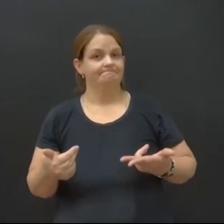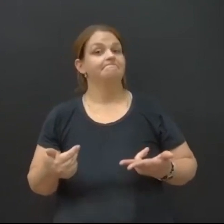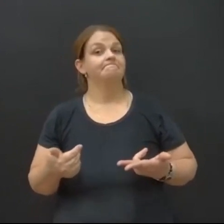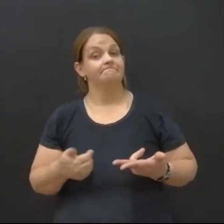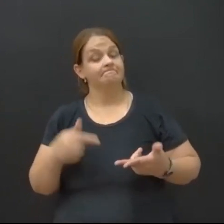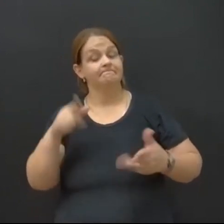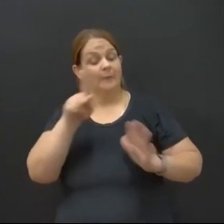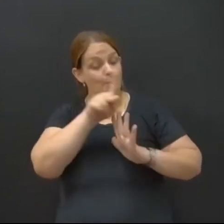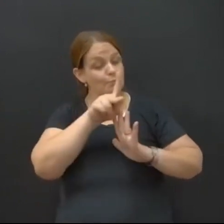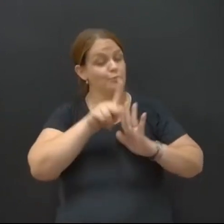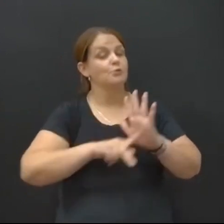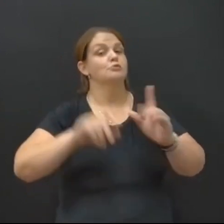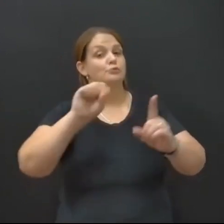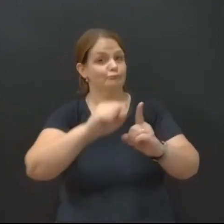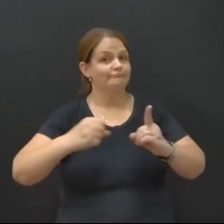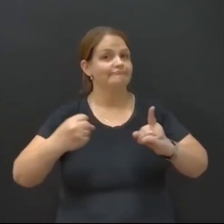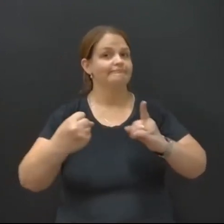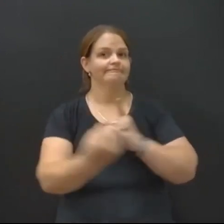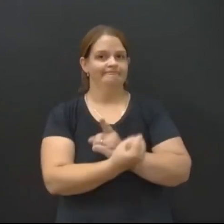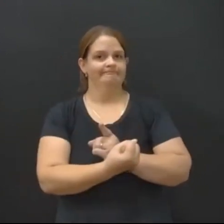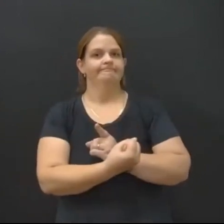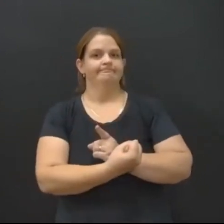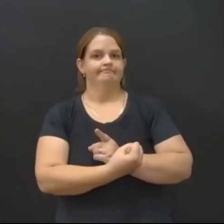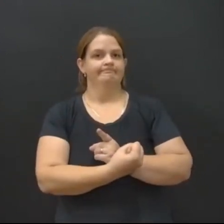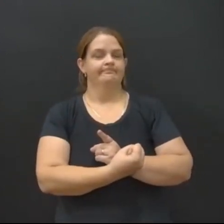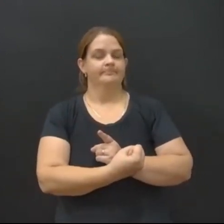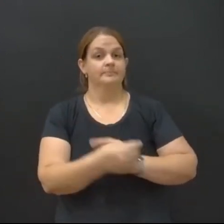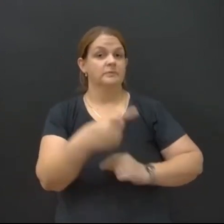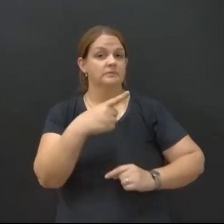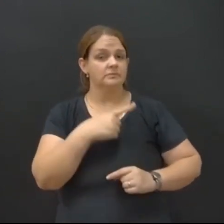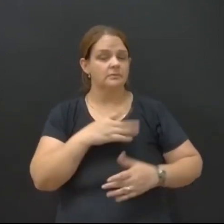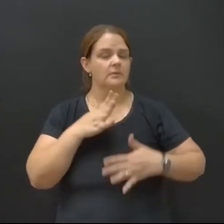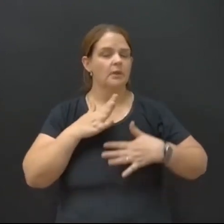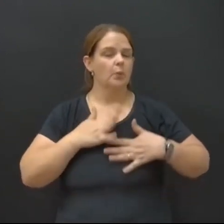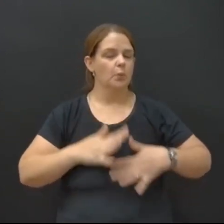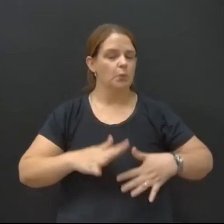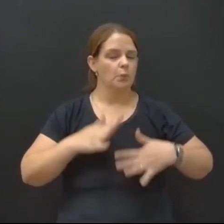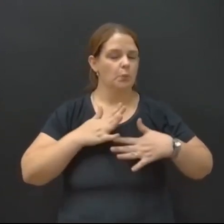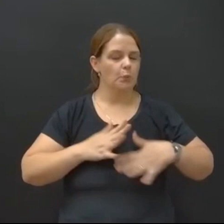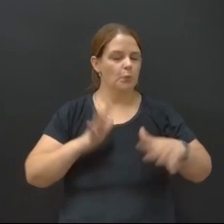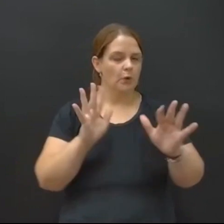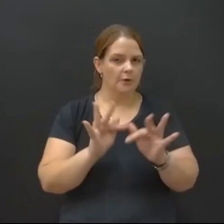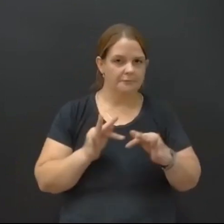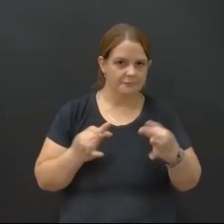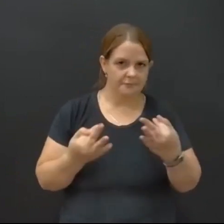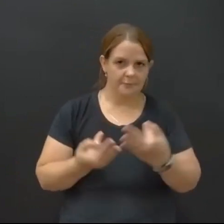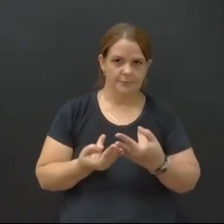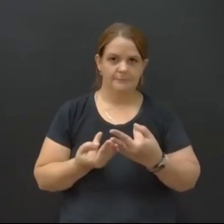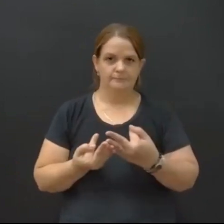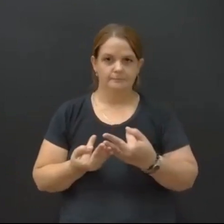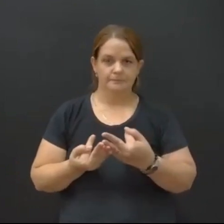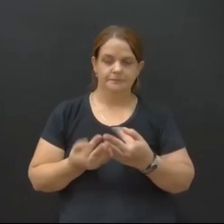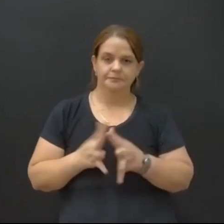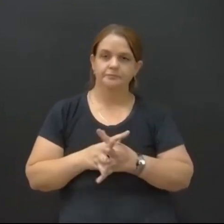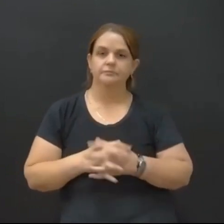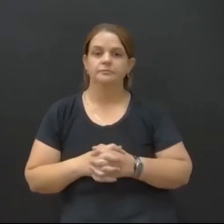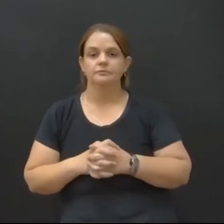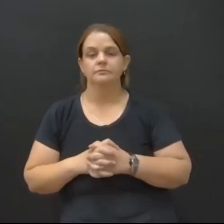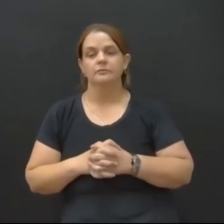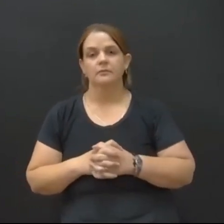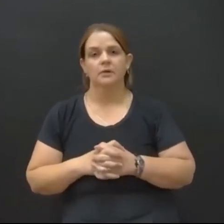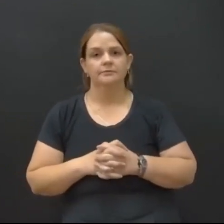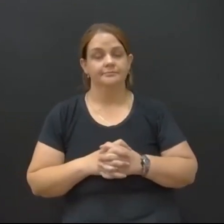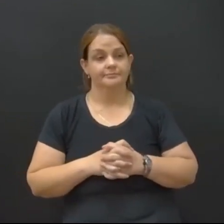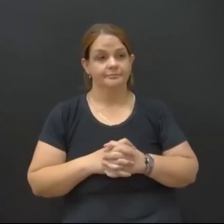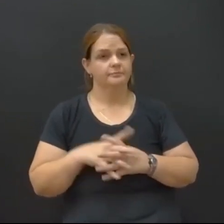Esse é um projeto social, de tranquilidade para as famílias. ele